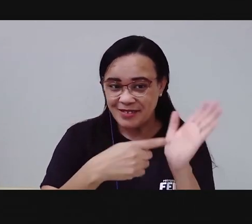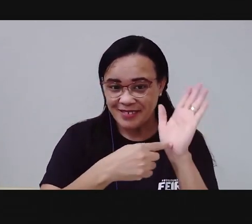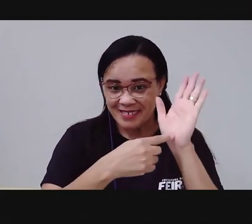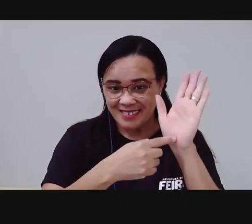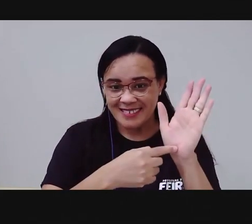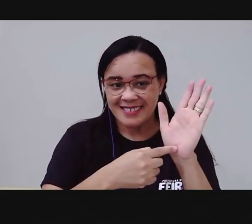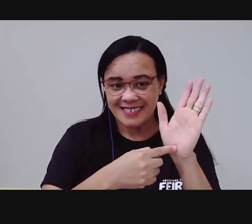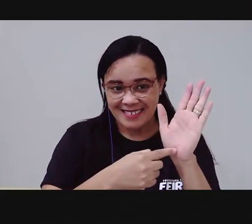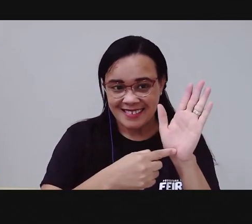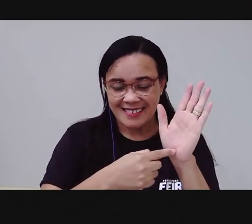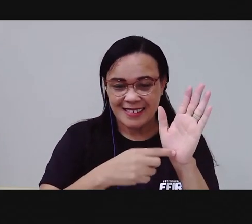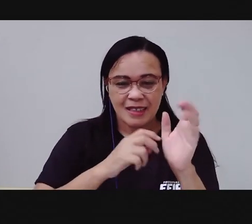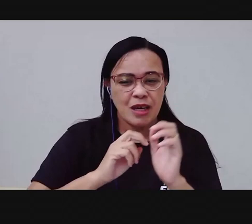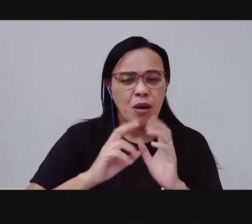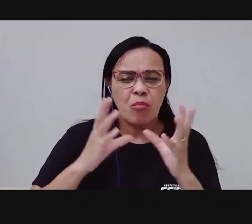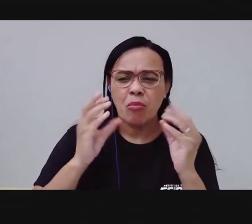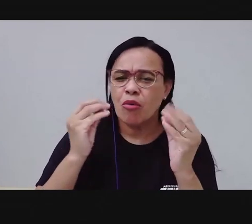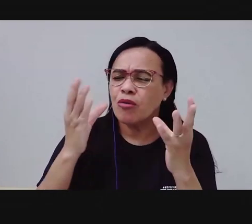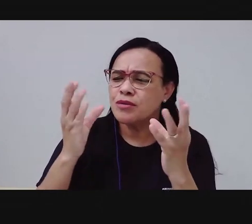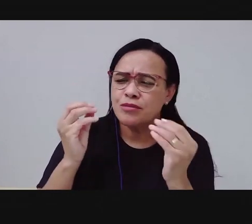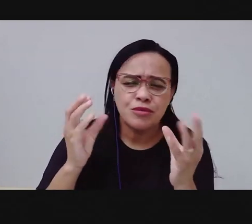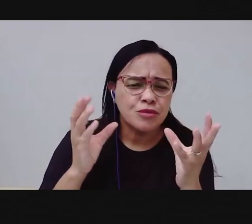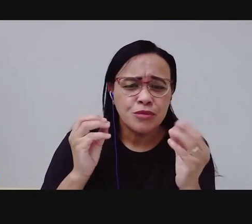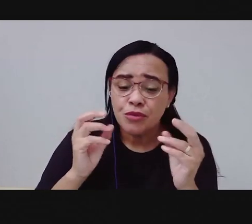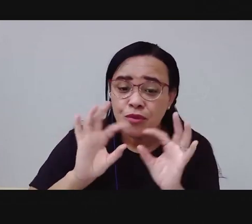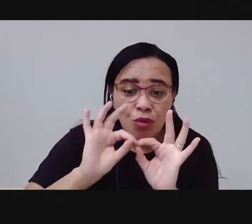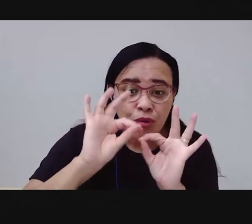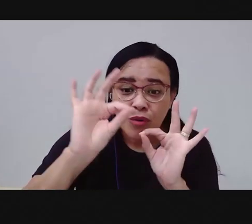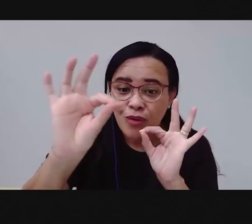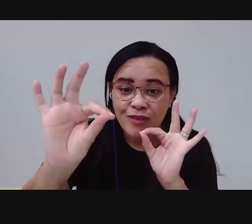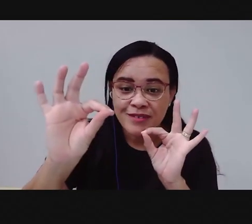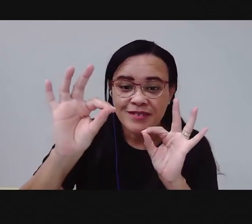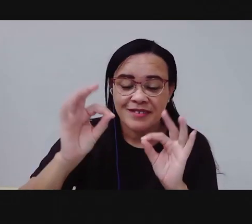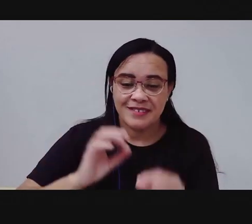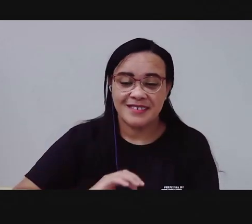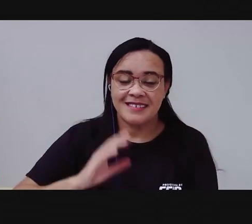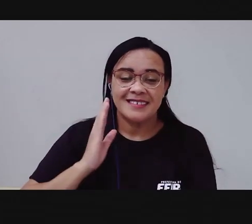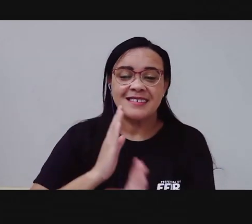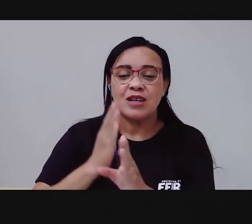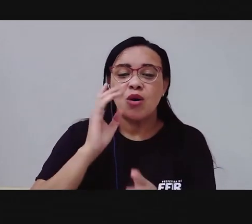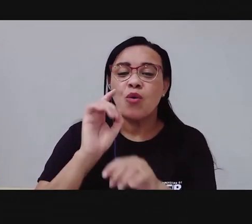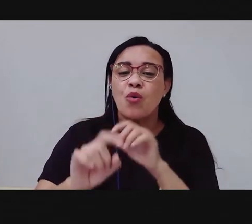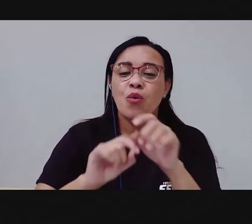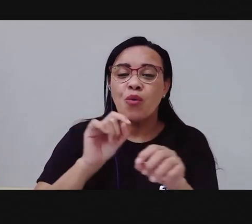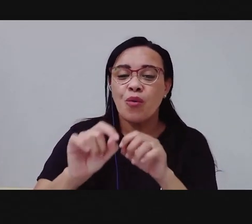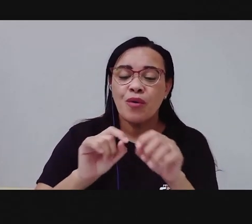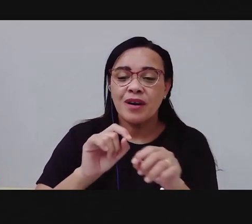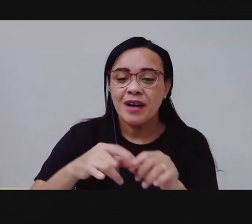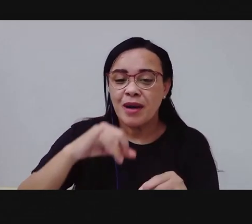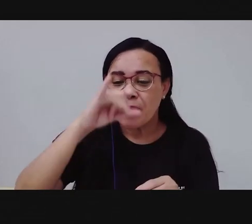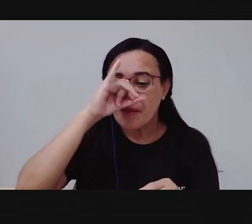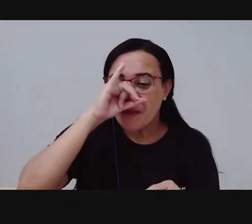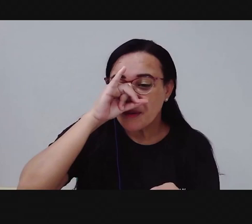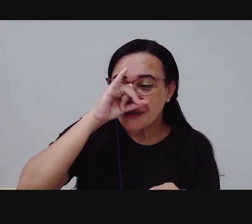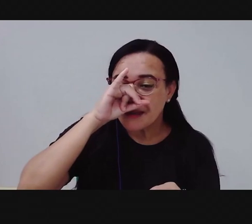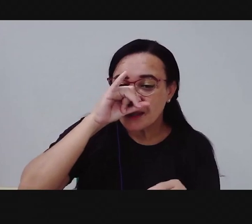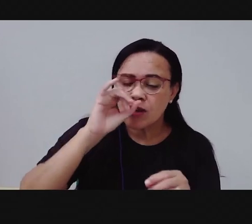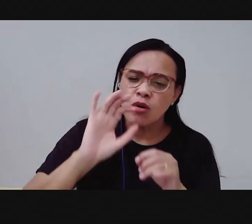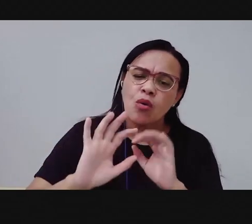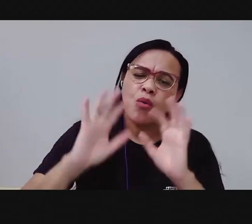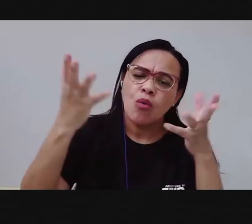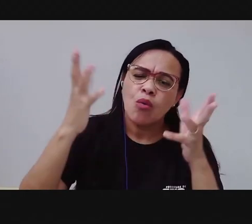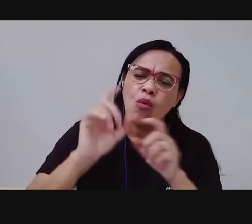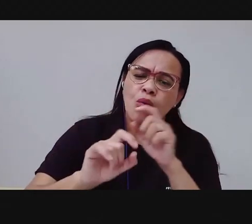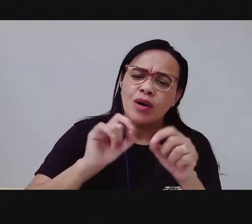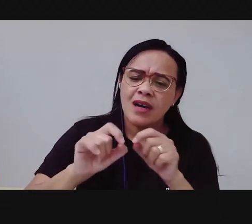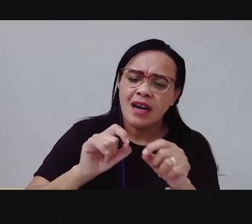muito, muito longe. Vamos descobrir o que foi que aconteceu com aquele porquinho que se chateou